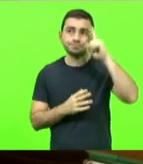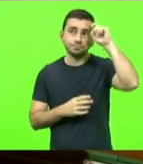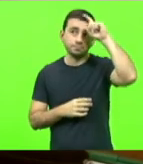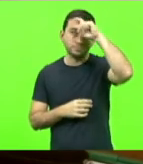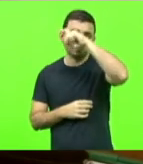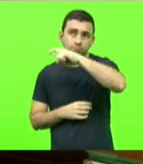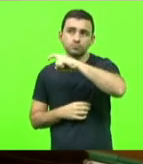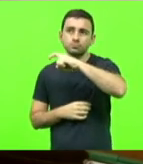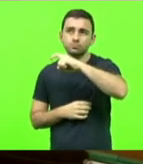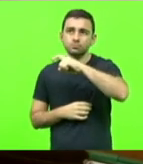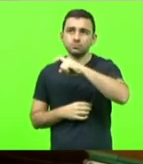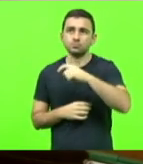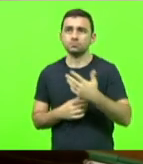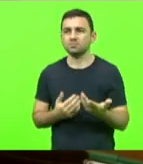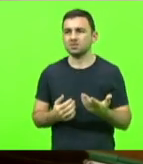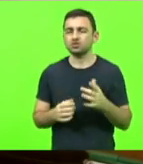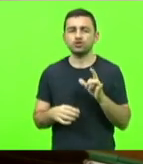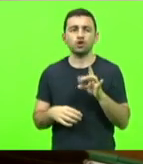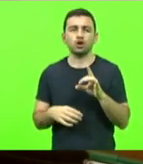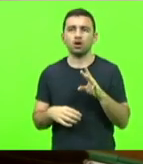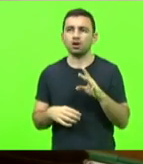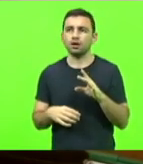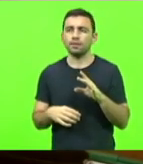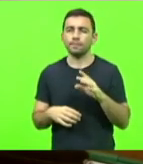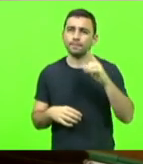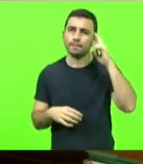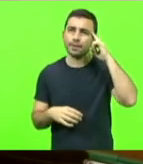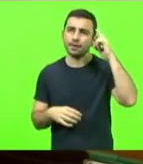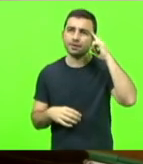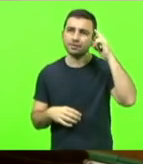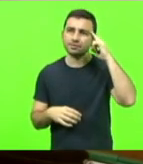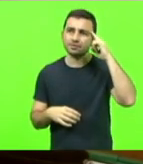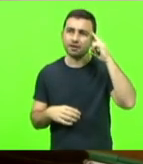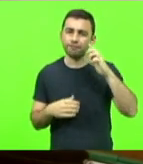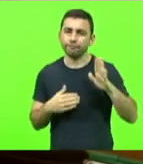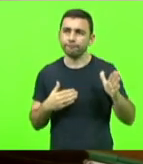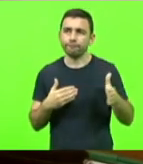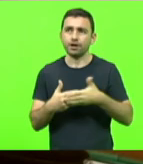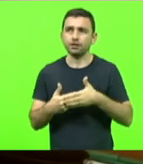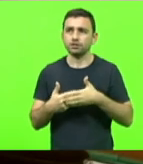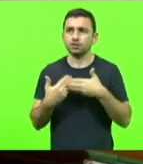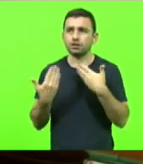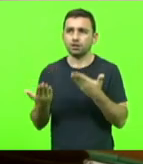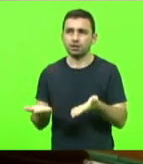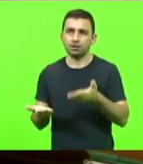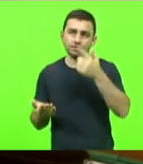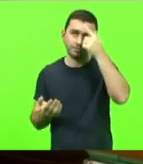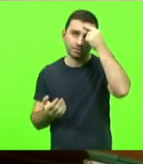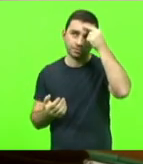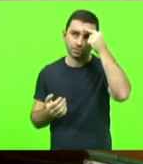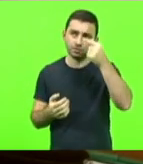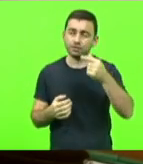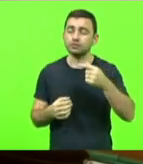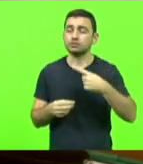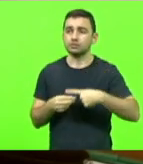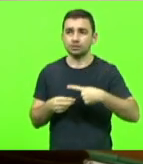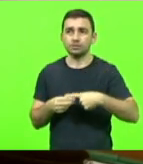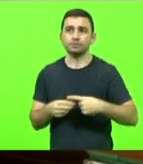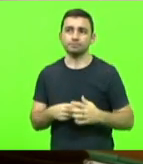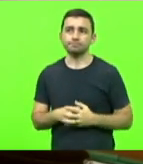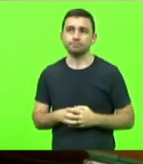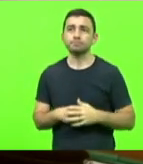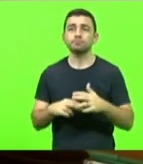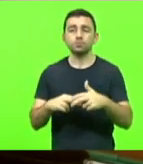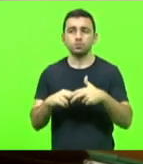e não simplesmente para fechar o centro universitário municipal. Por isso